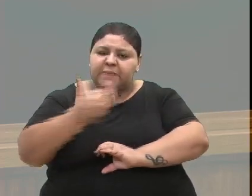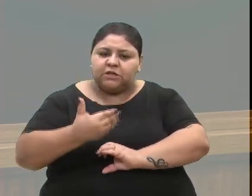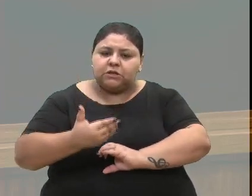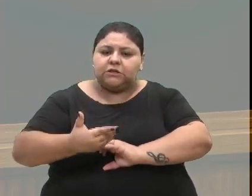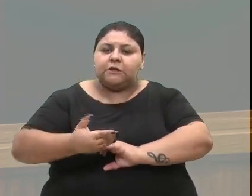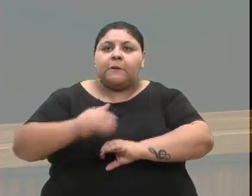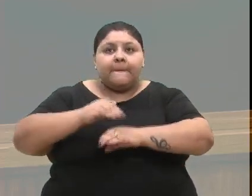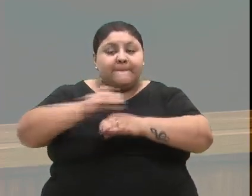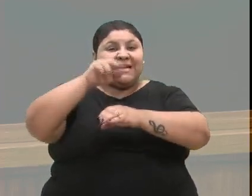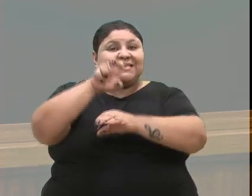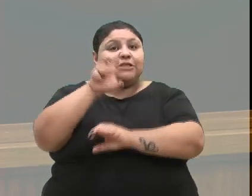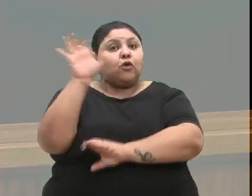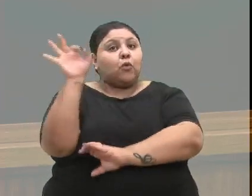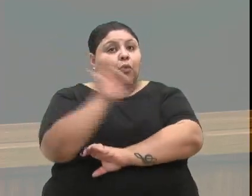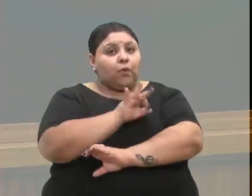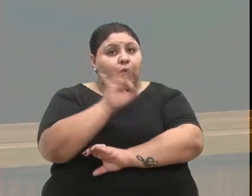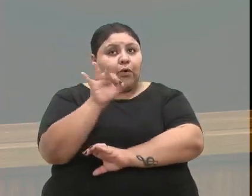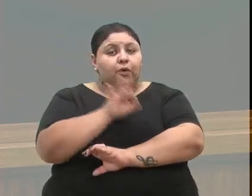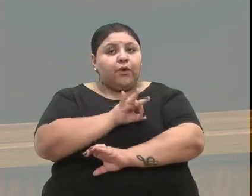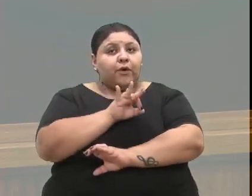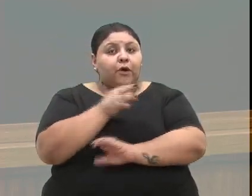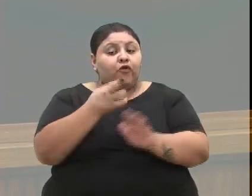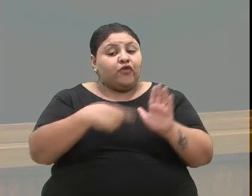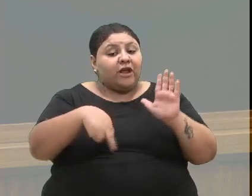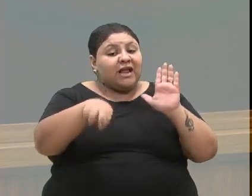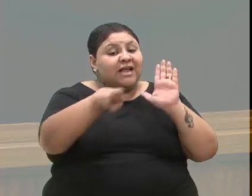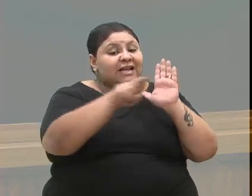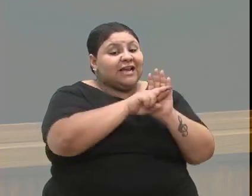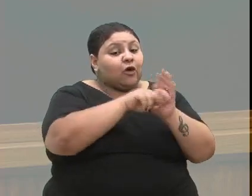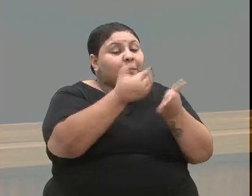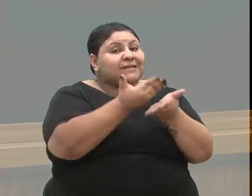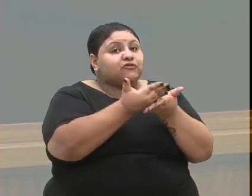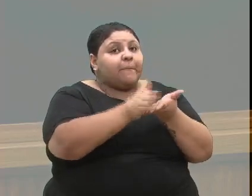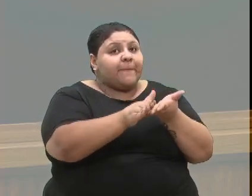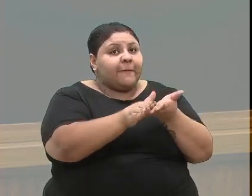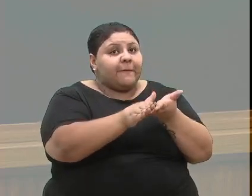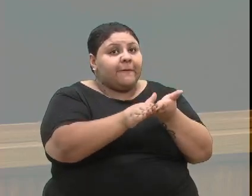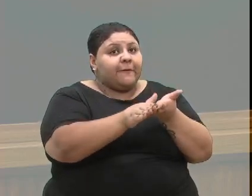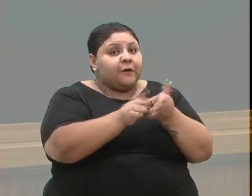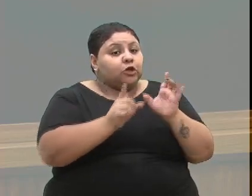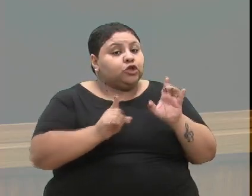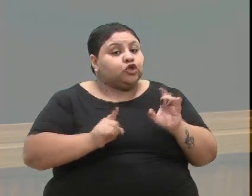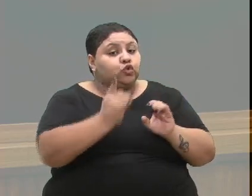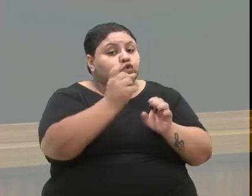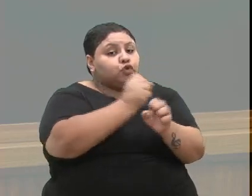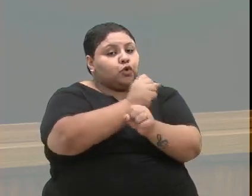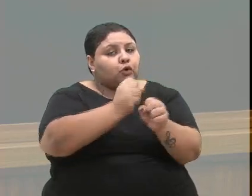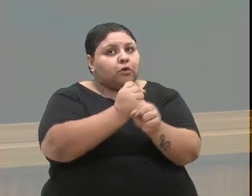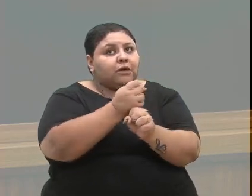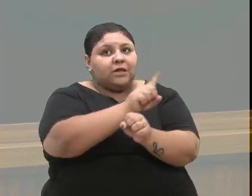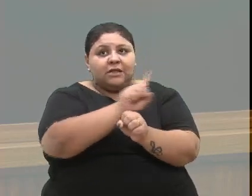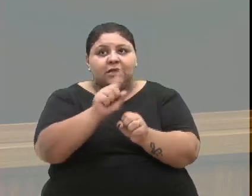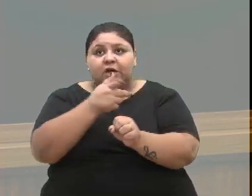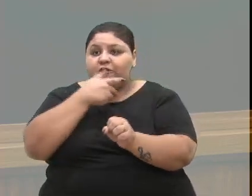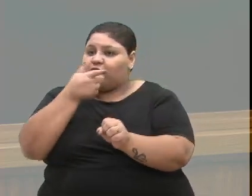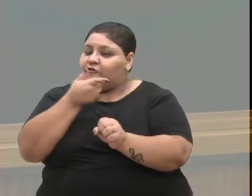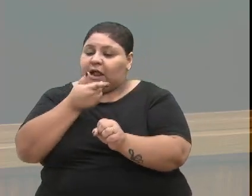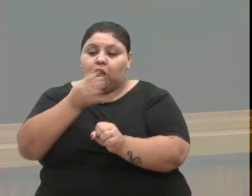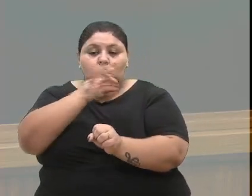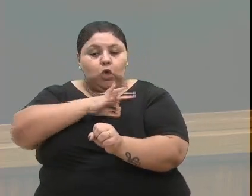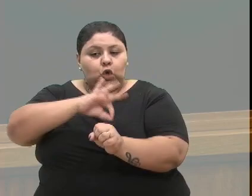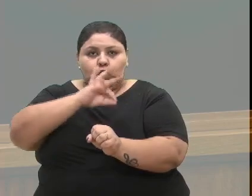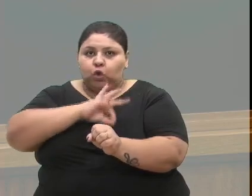5% de recuperação de perdas desses últimos anos. Então, não se trata de ganho real,